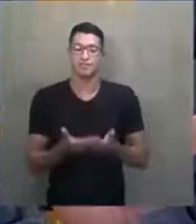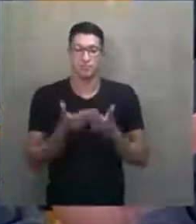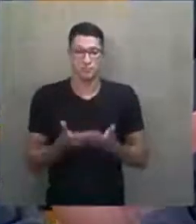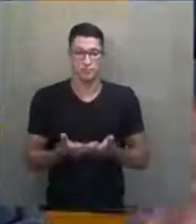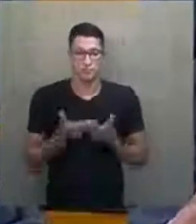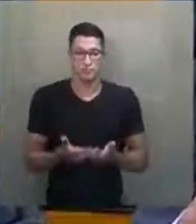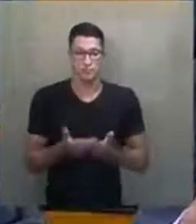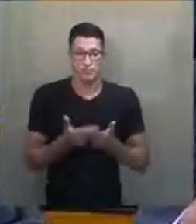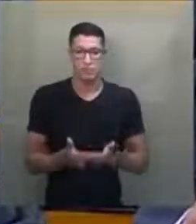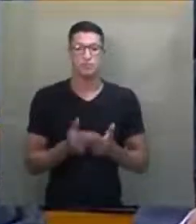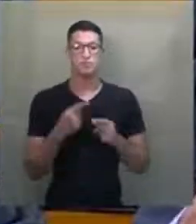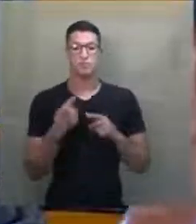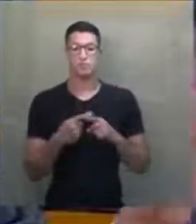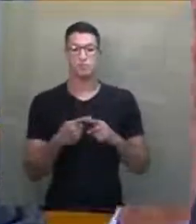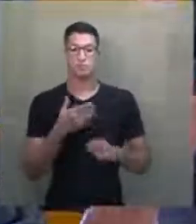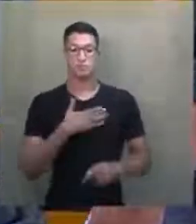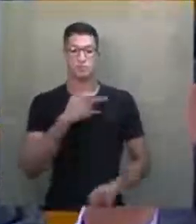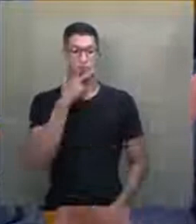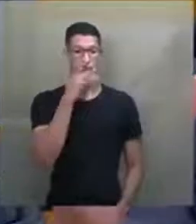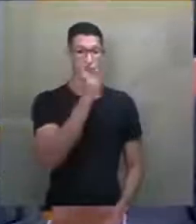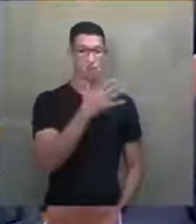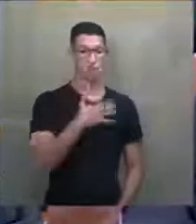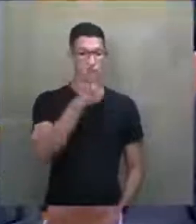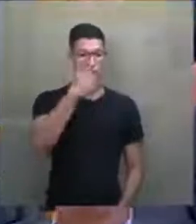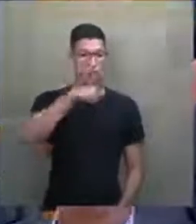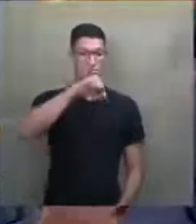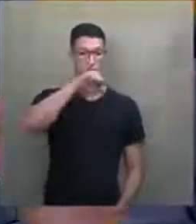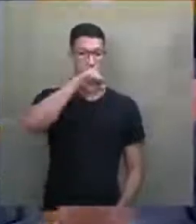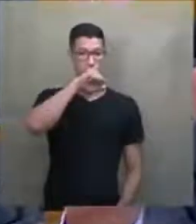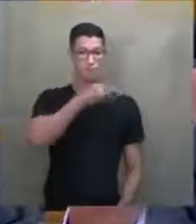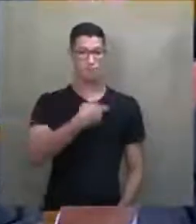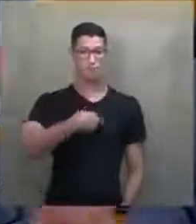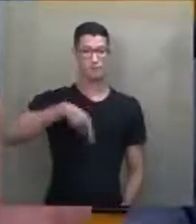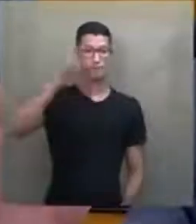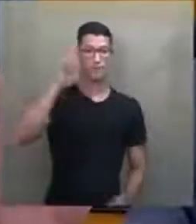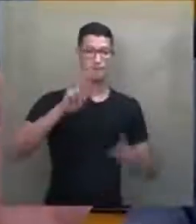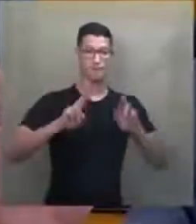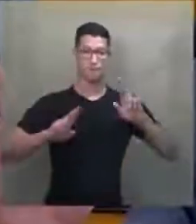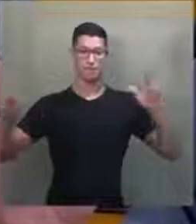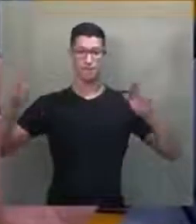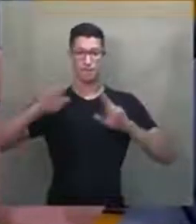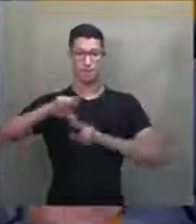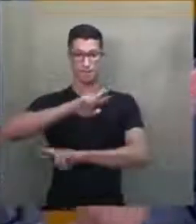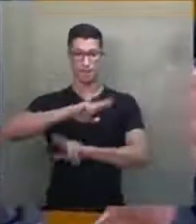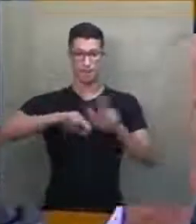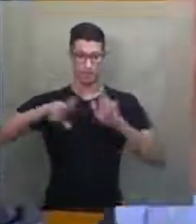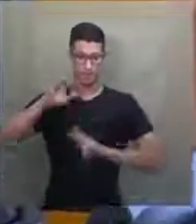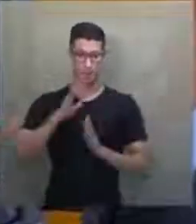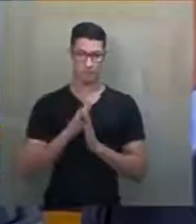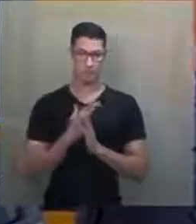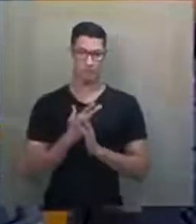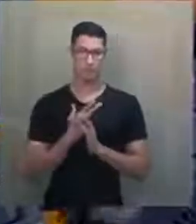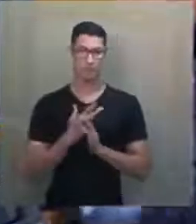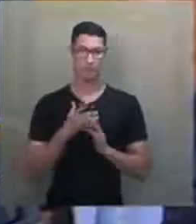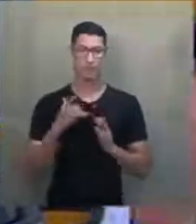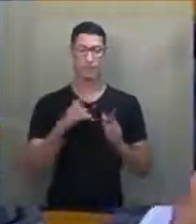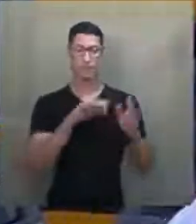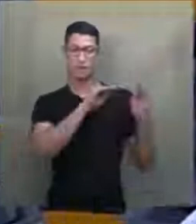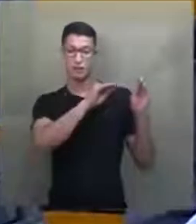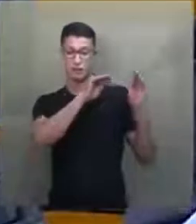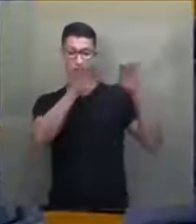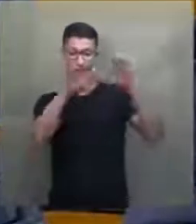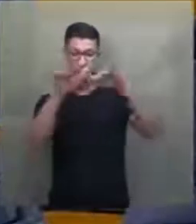até porque meu pai e minha mãe tinham religiões diferentes e vinham